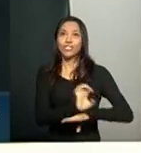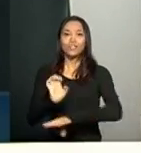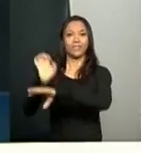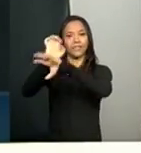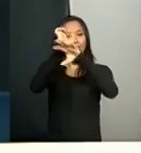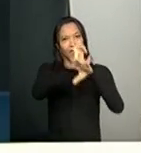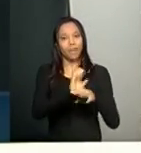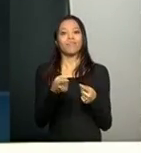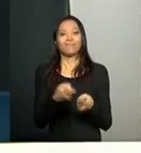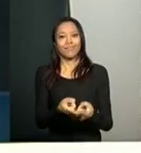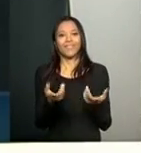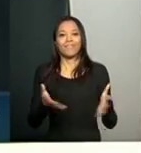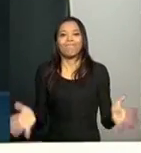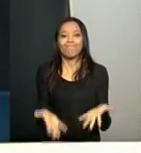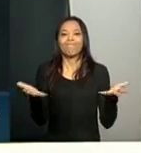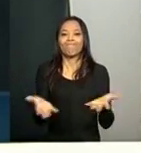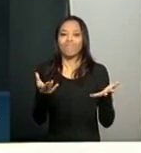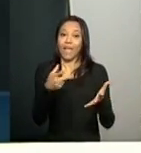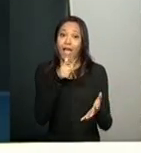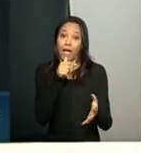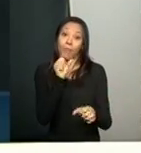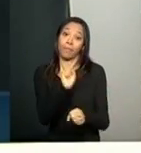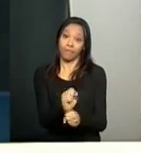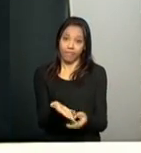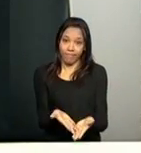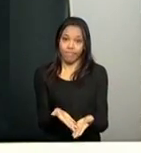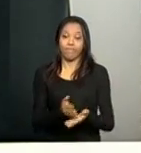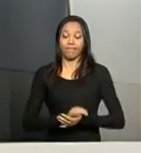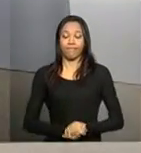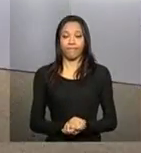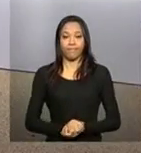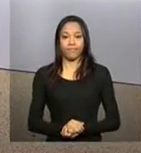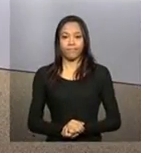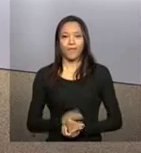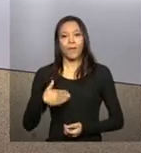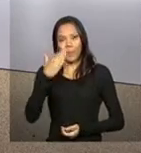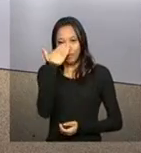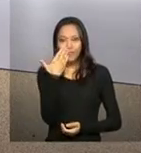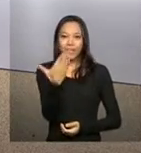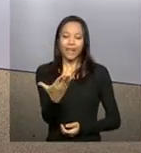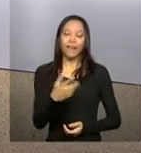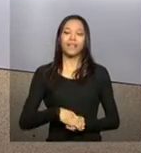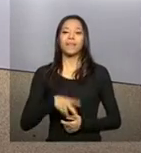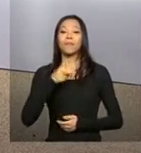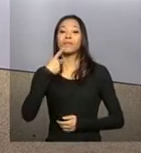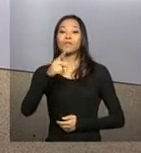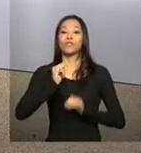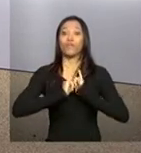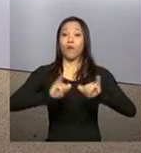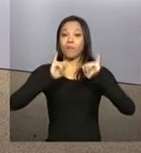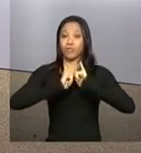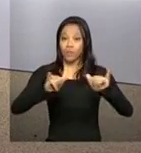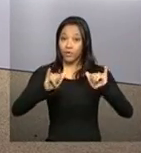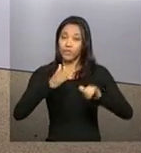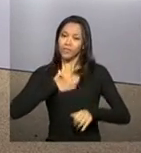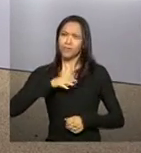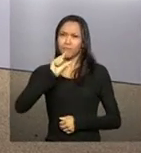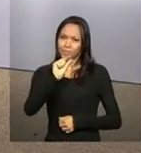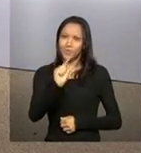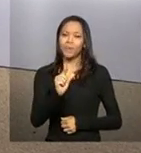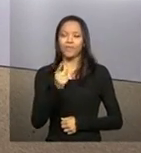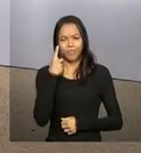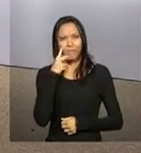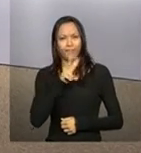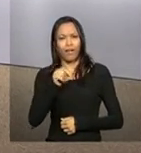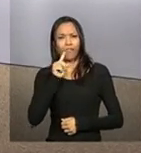contribui para a formação de água parada. Malu. Obrigada, Ana, pelas suas informações. E daqui a pouco